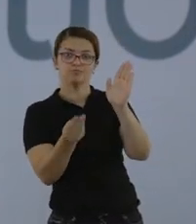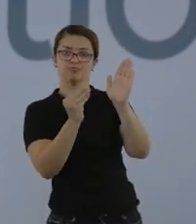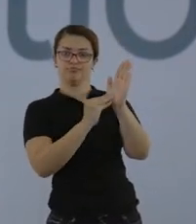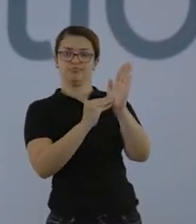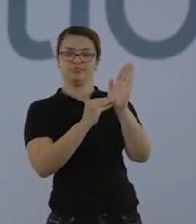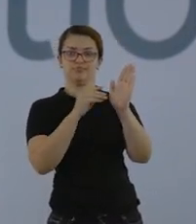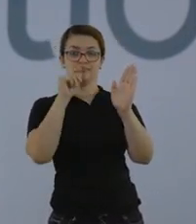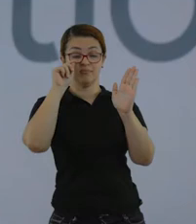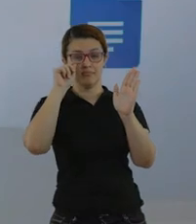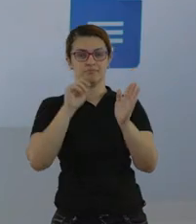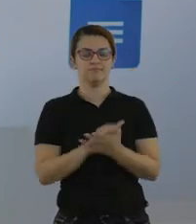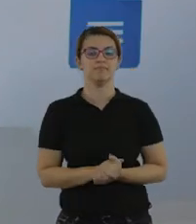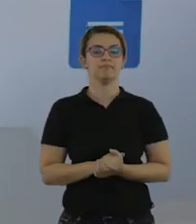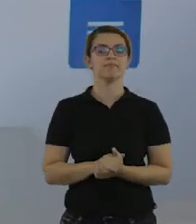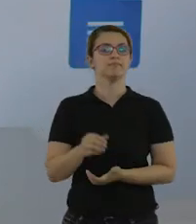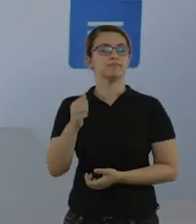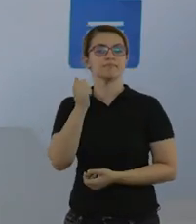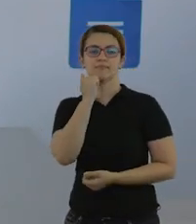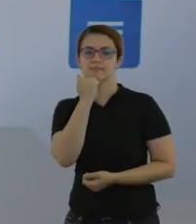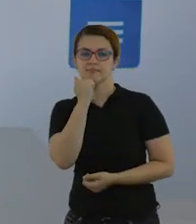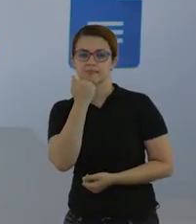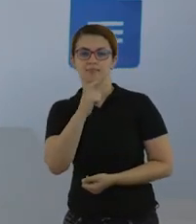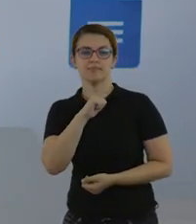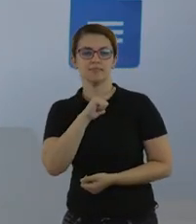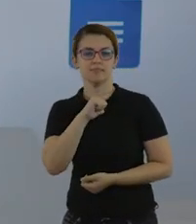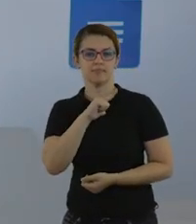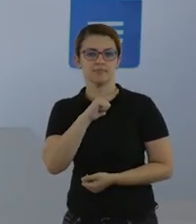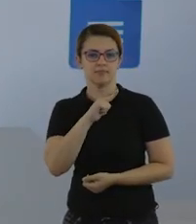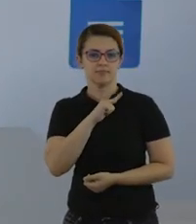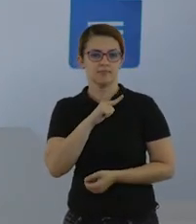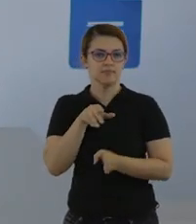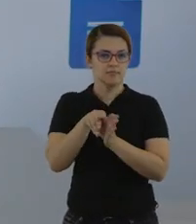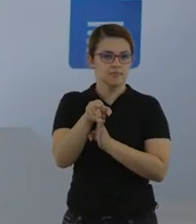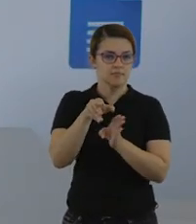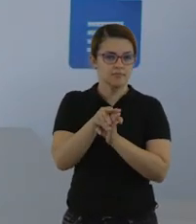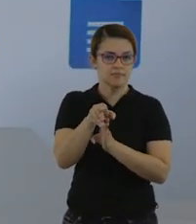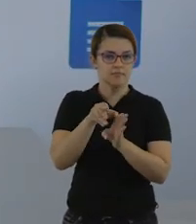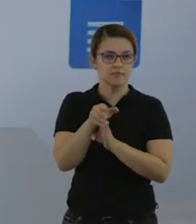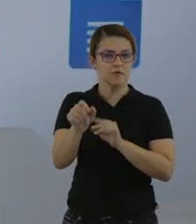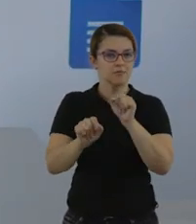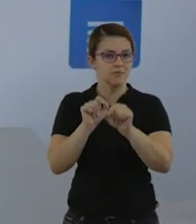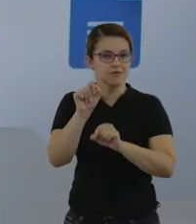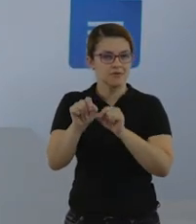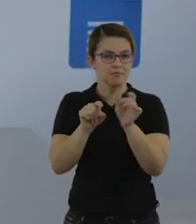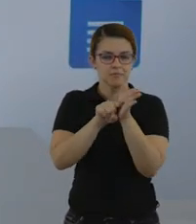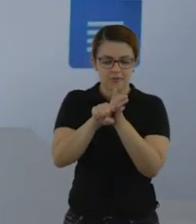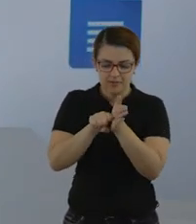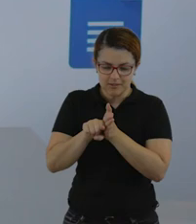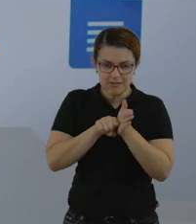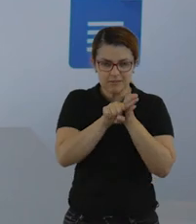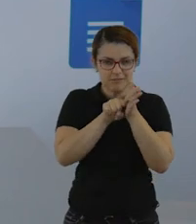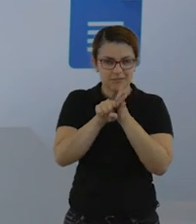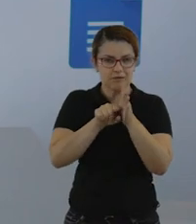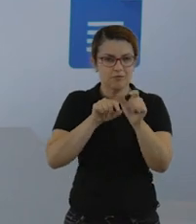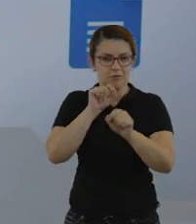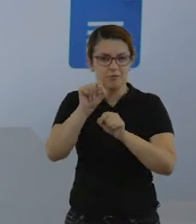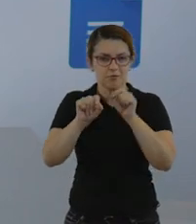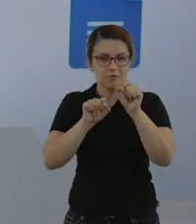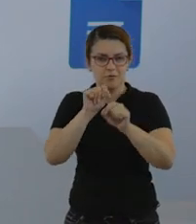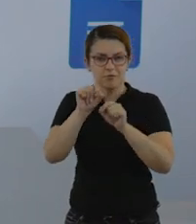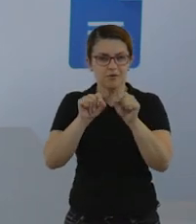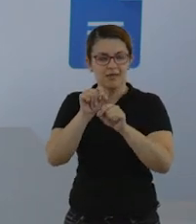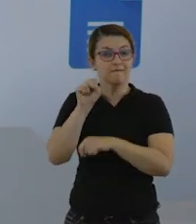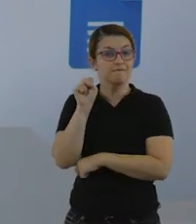no caderno. E, em ciências, temos uma última proposta, que seria vocês estarem